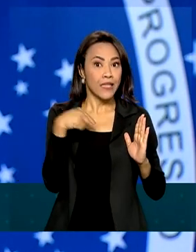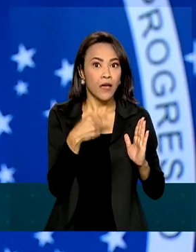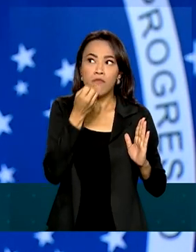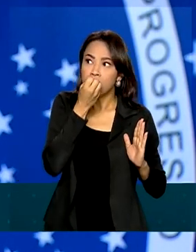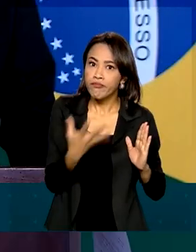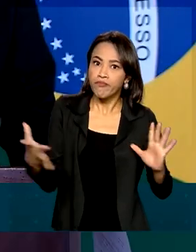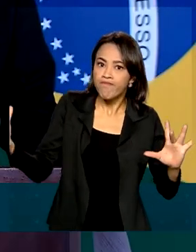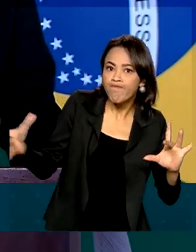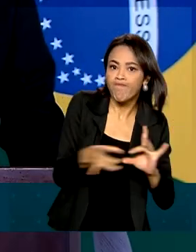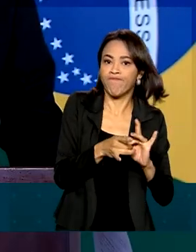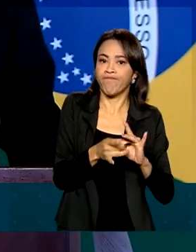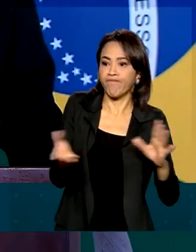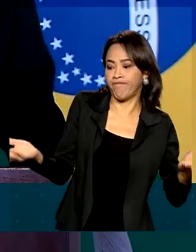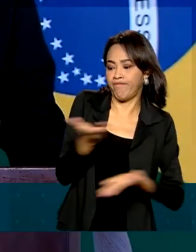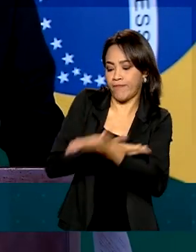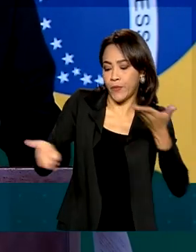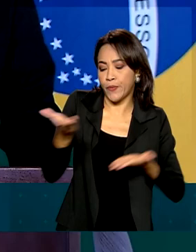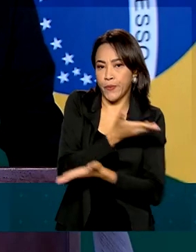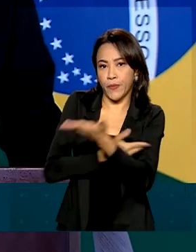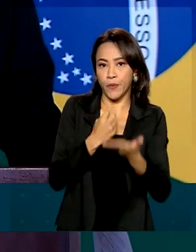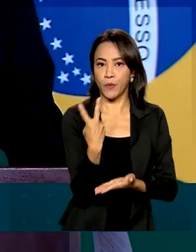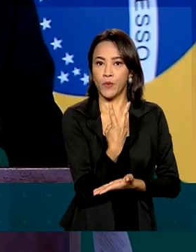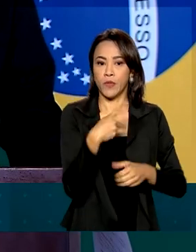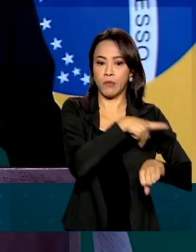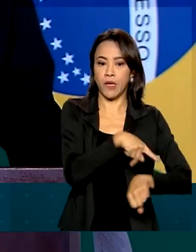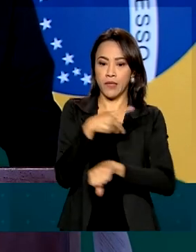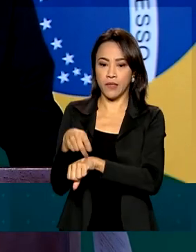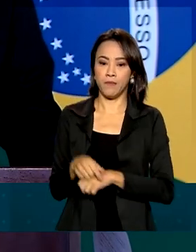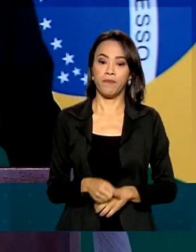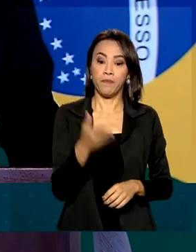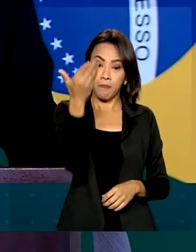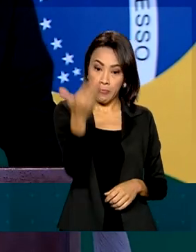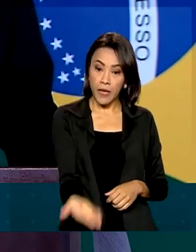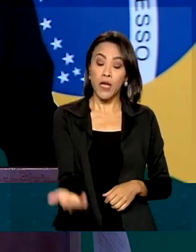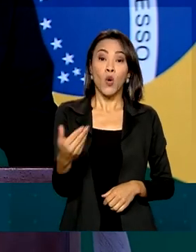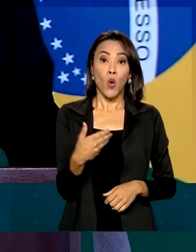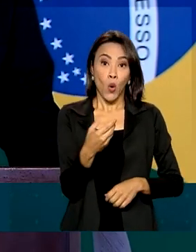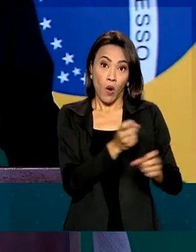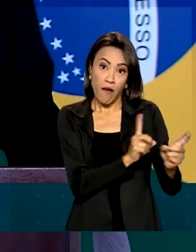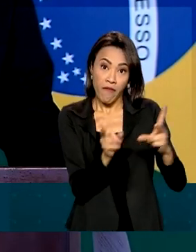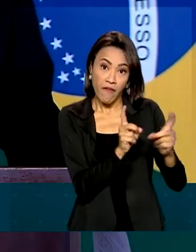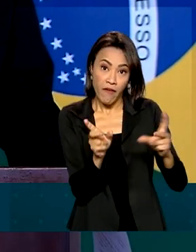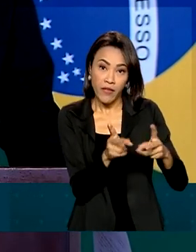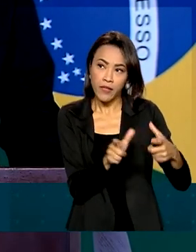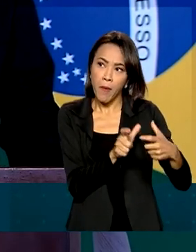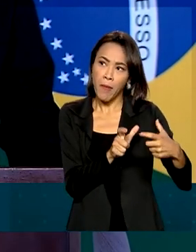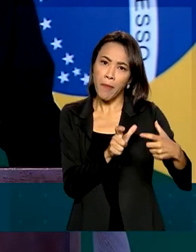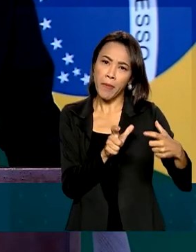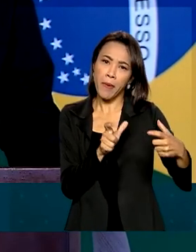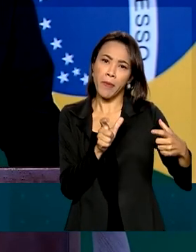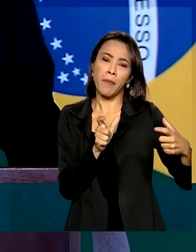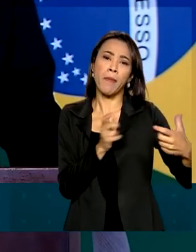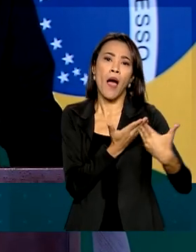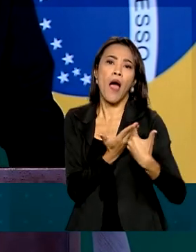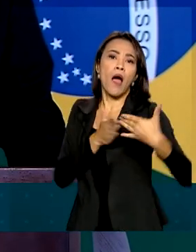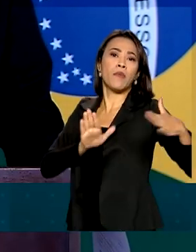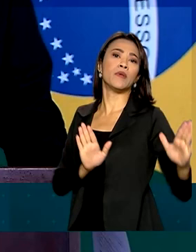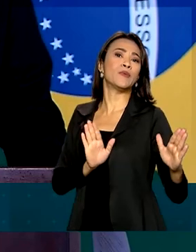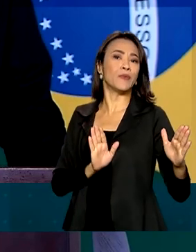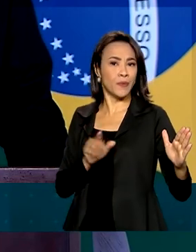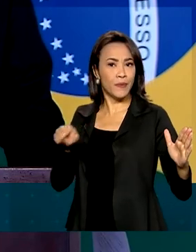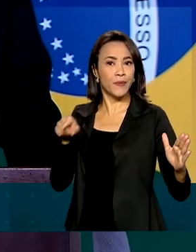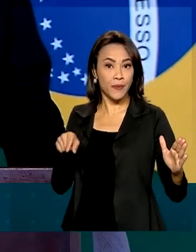relacionamento. E o comércio de produtos agrícolas deverá ser ampliado com a perspectiva de abertura do mercado